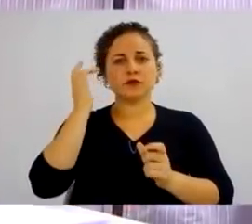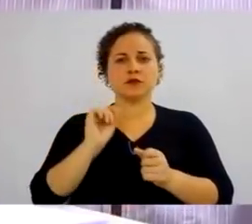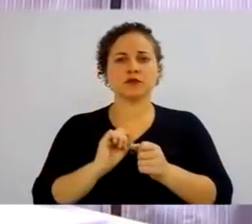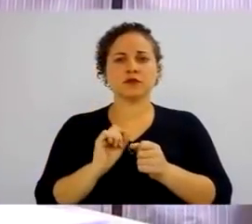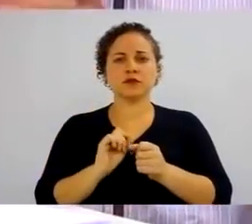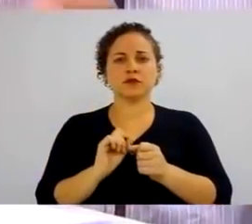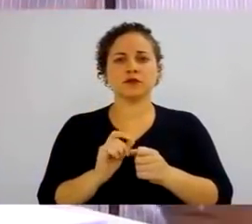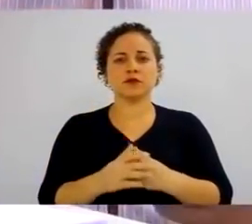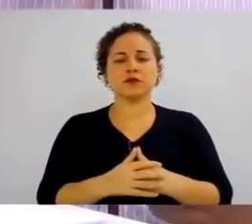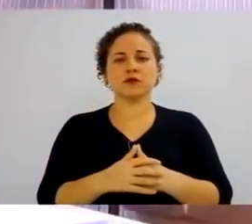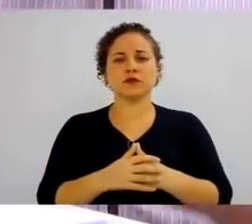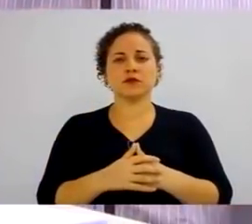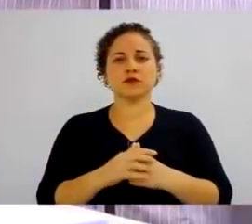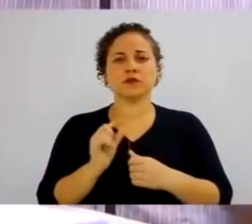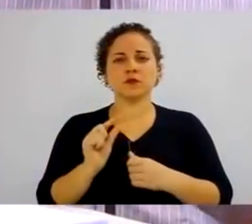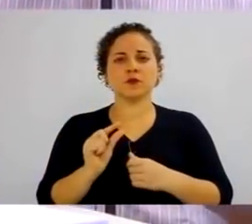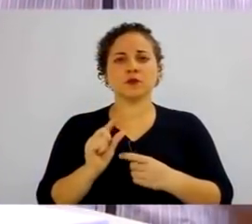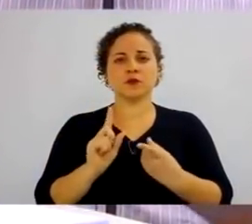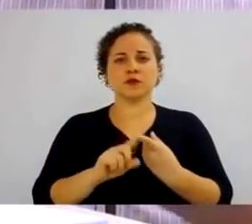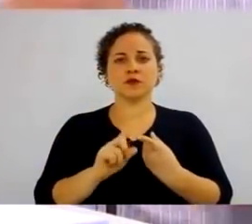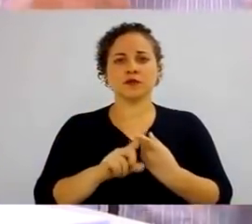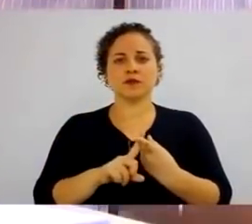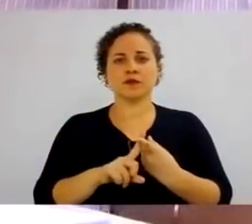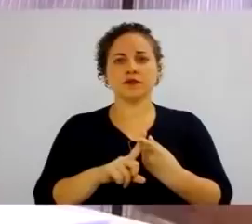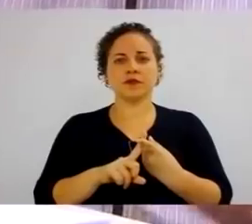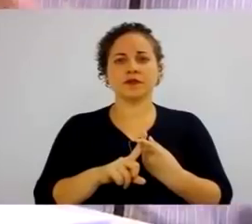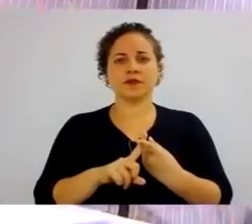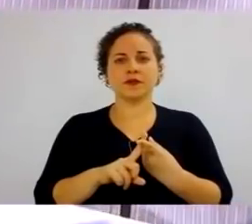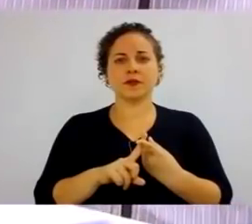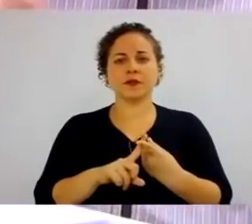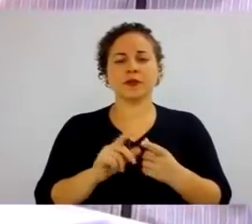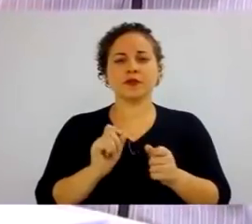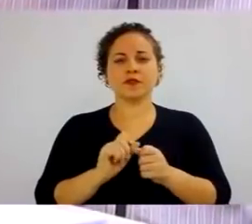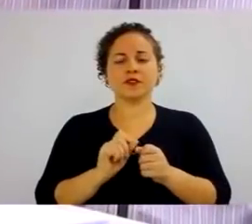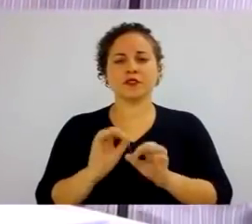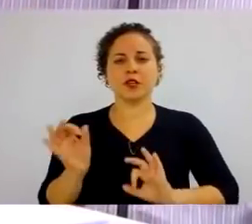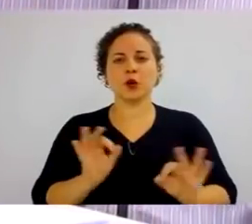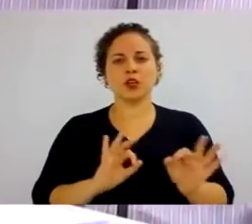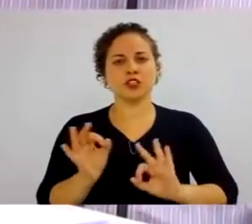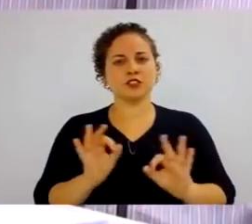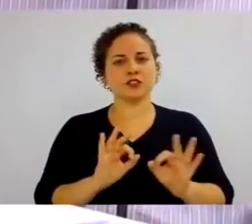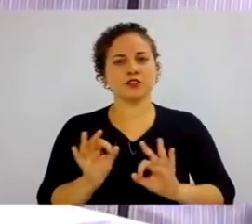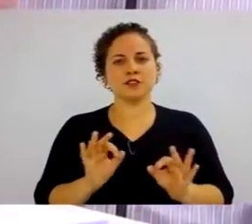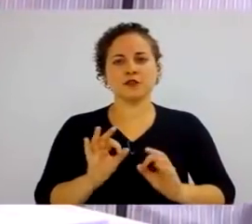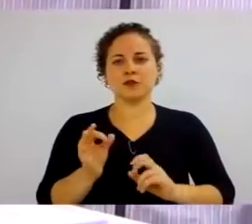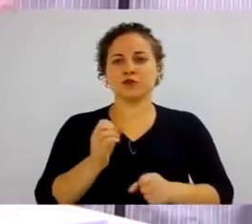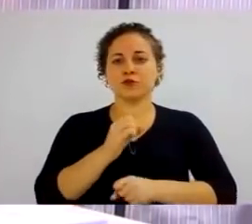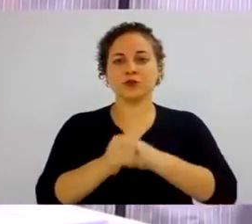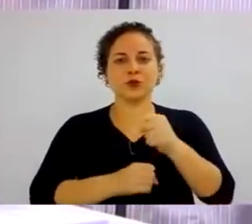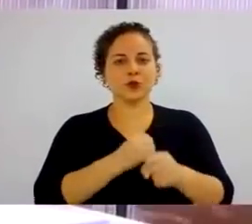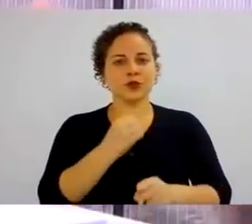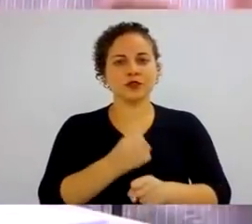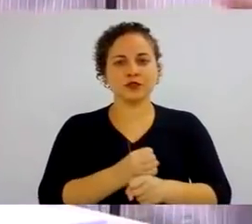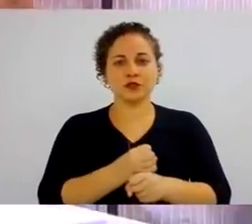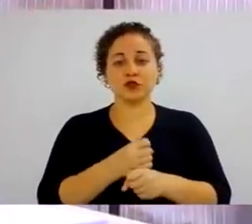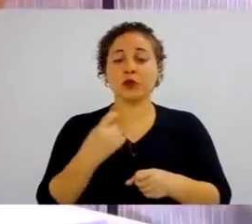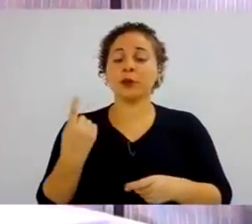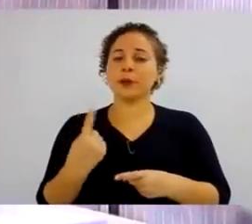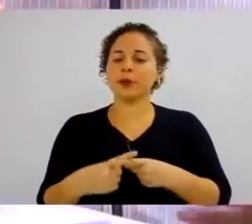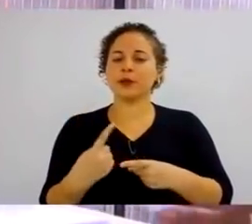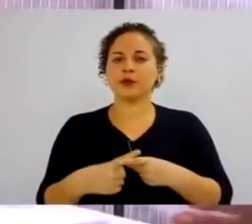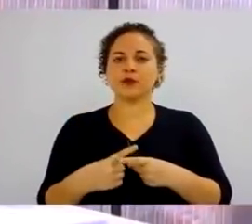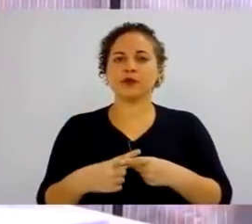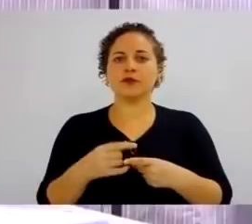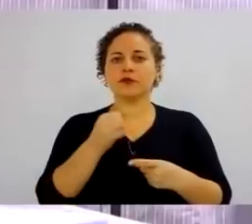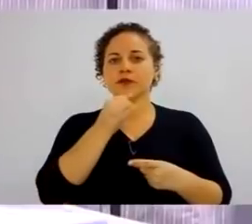funcionário, ou seja, muito pouco para fazer com que ele pudesse ficar dentro da organização por muito tempo, principalmente por causa